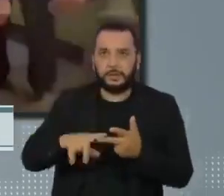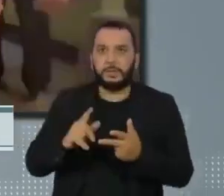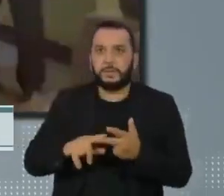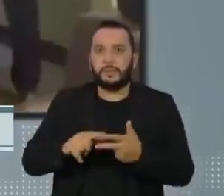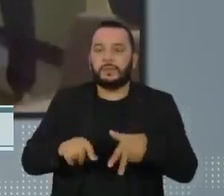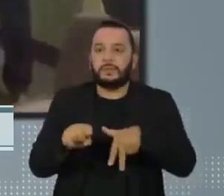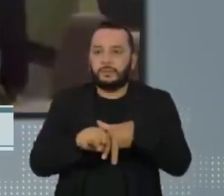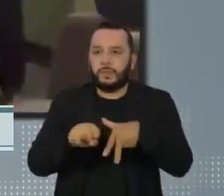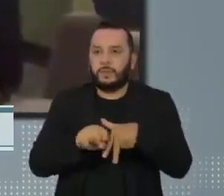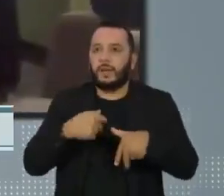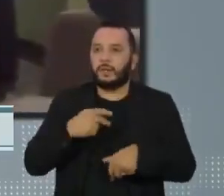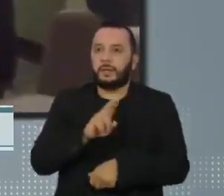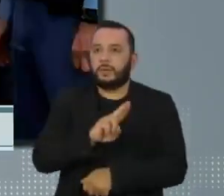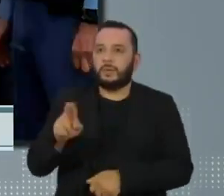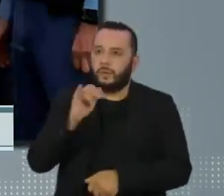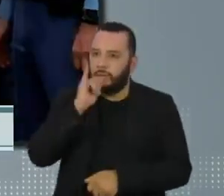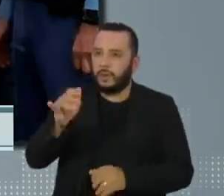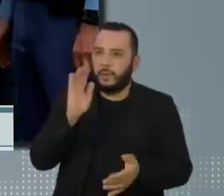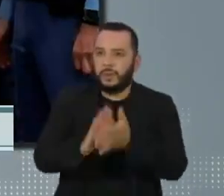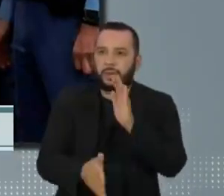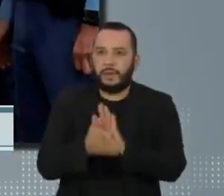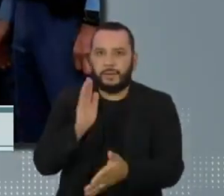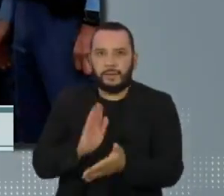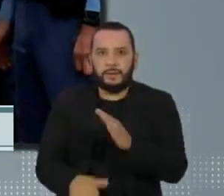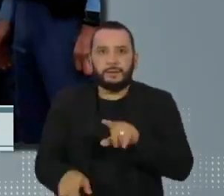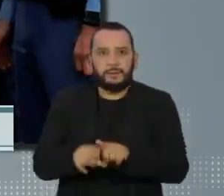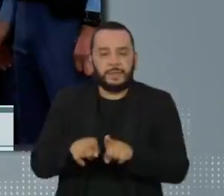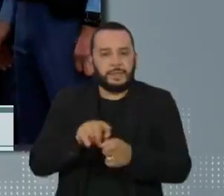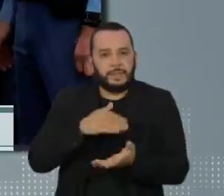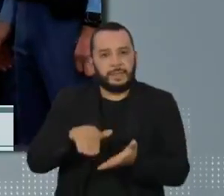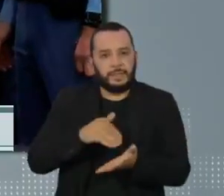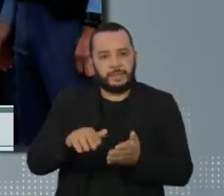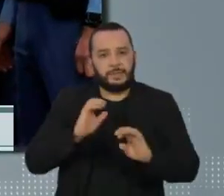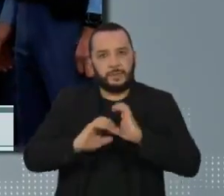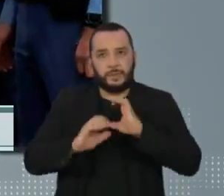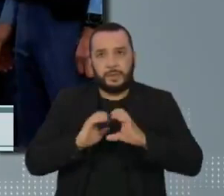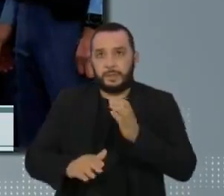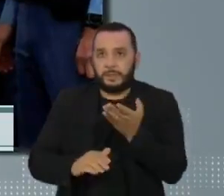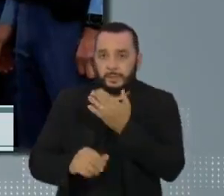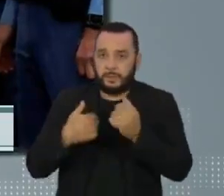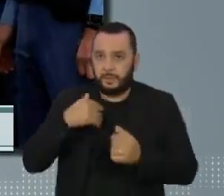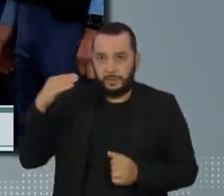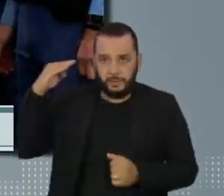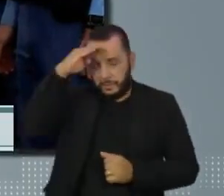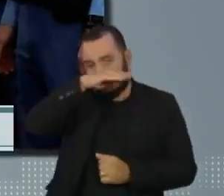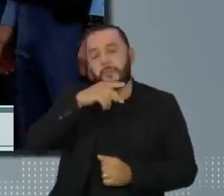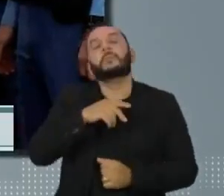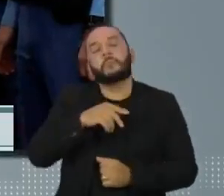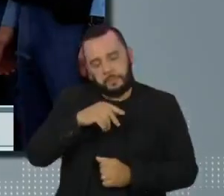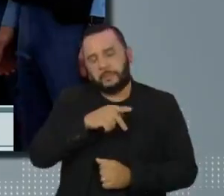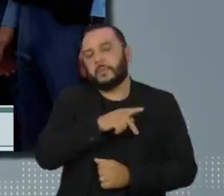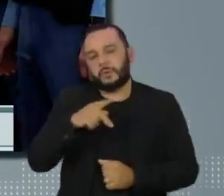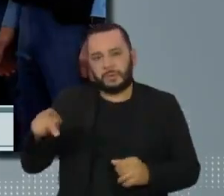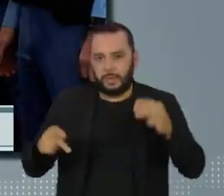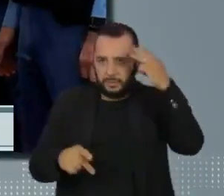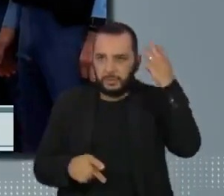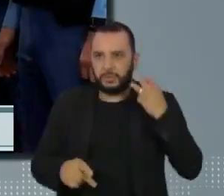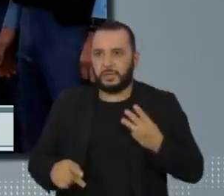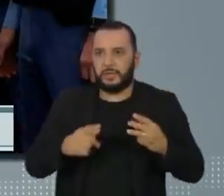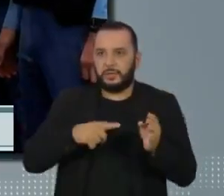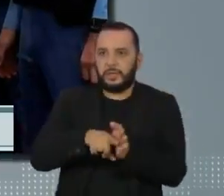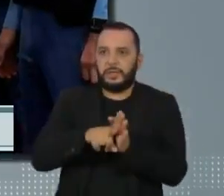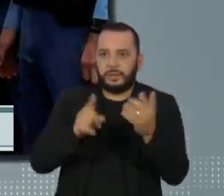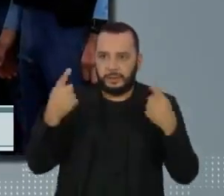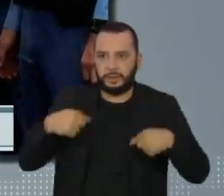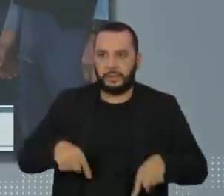diplomata que não teve o nome revelado. Segundo a Secretaria de Comunicação do Planalto, o presidente Jair Bolsonaro e a esposa, Michele, passaram por novos